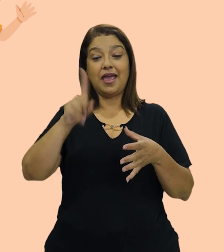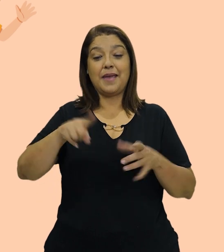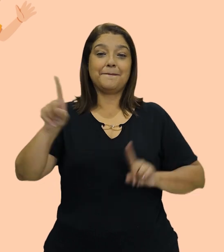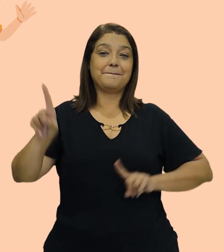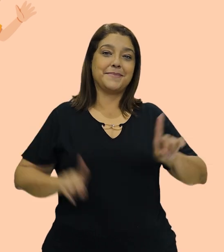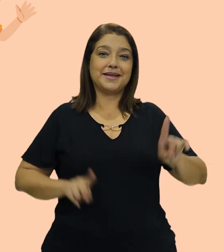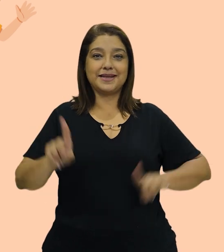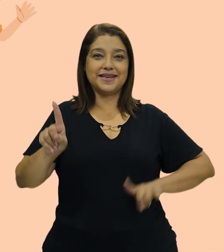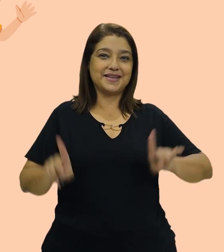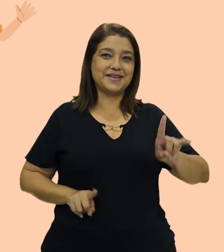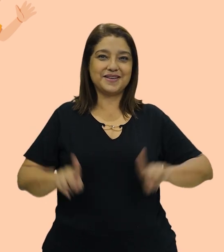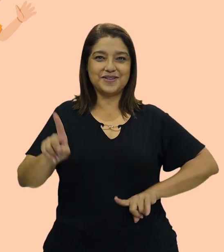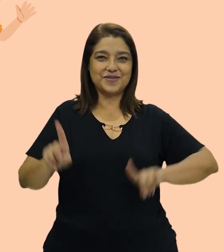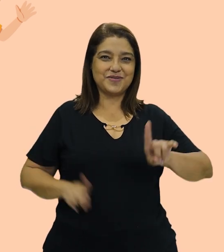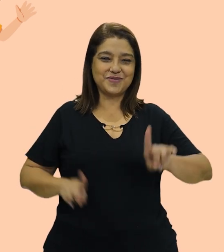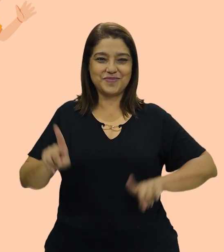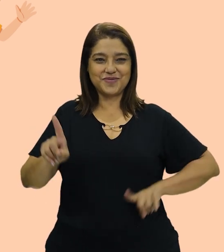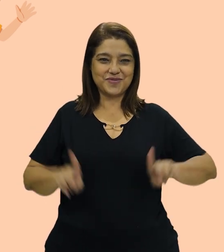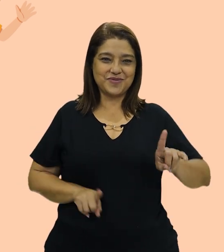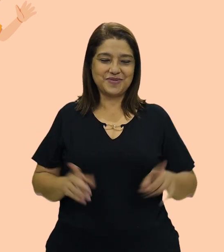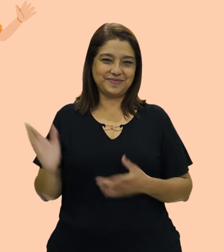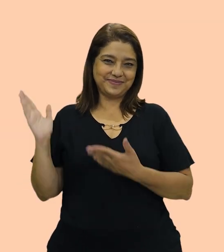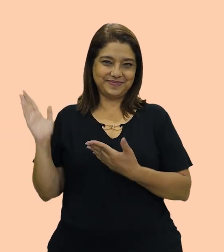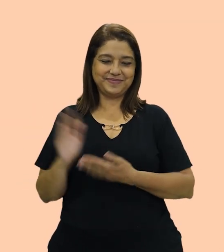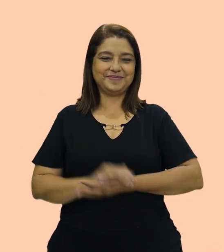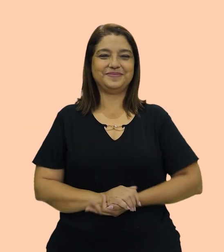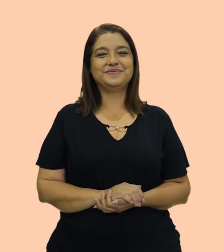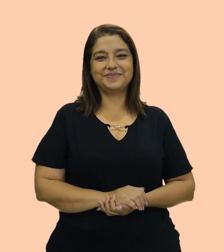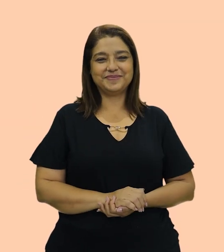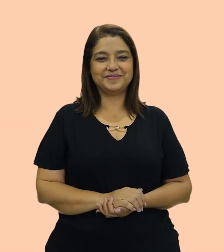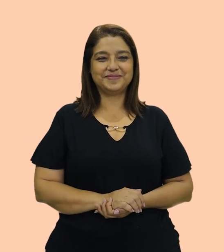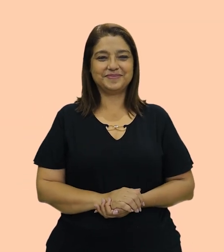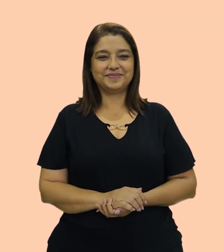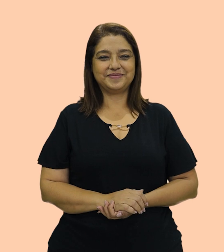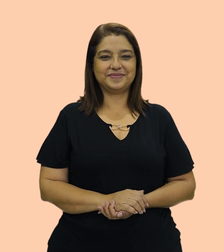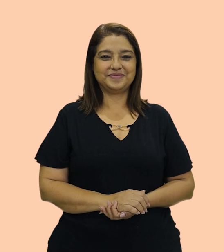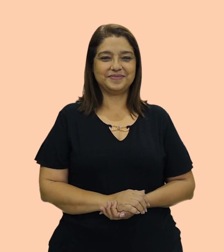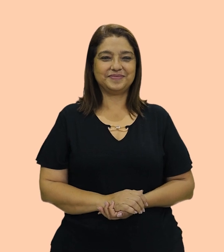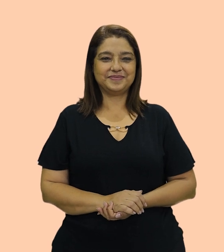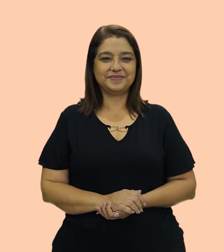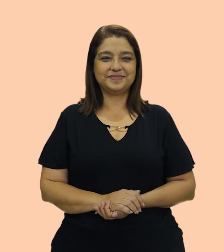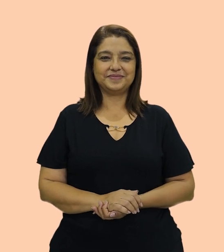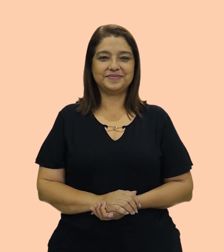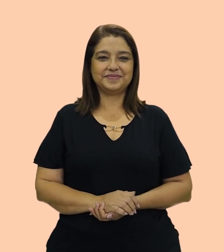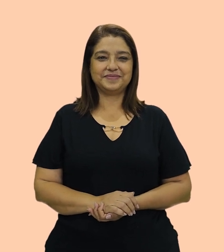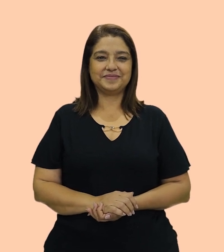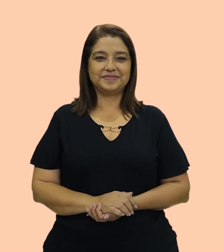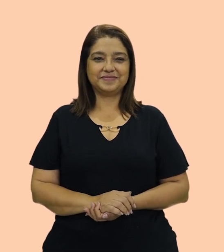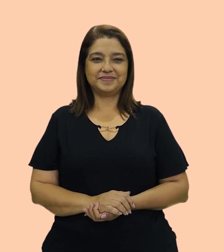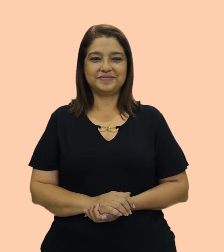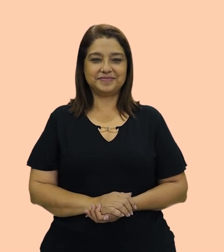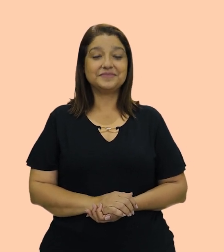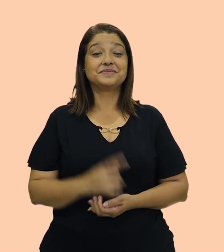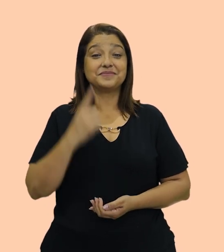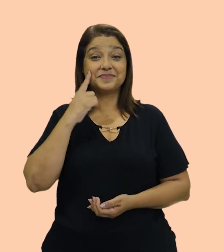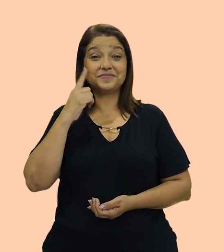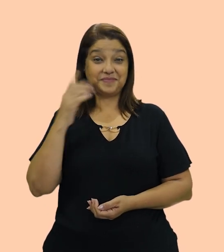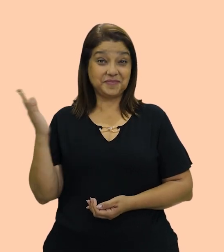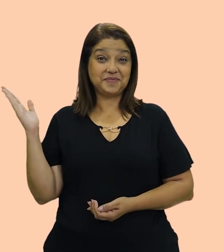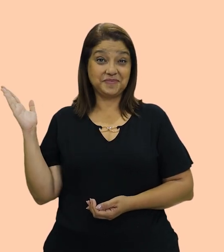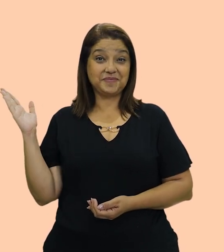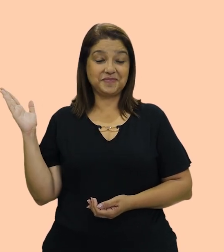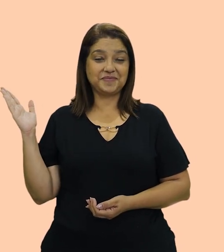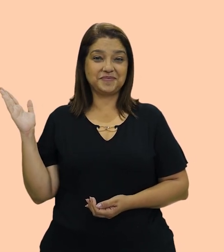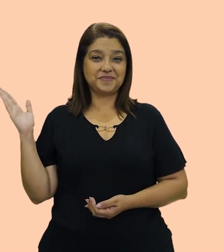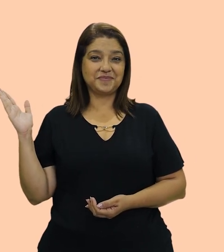nossos primos. Cousins. Ok? E aí, vem grandson.